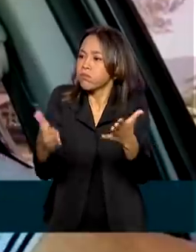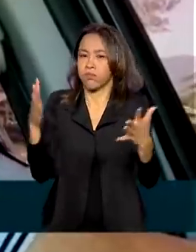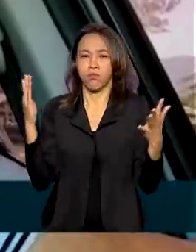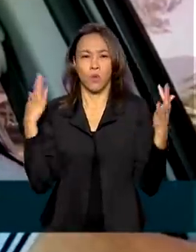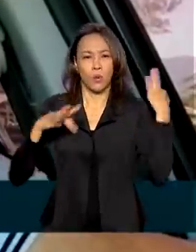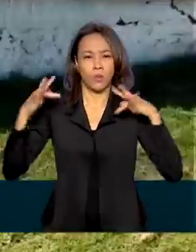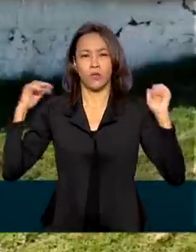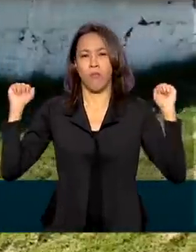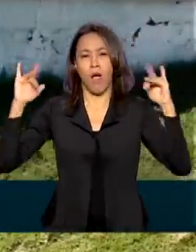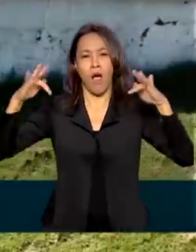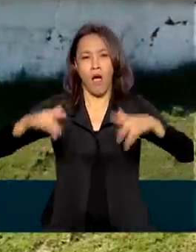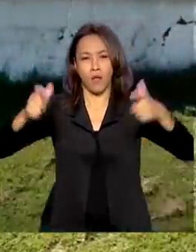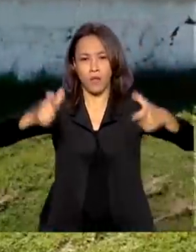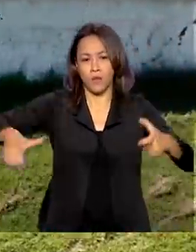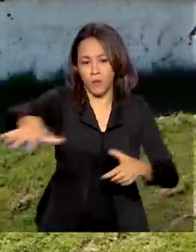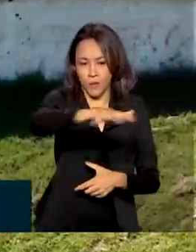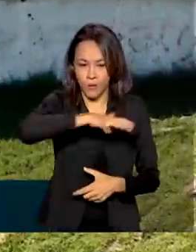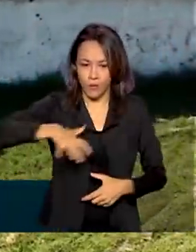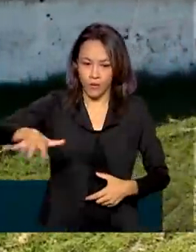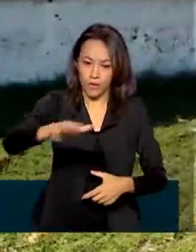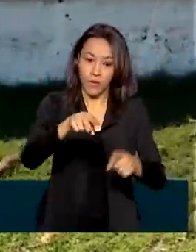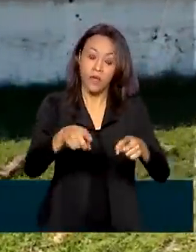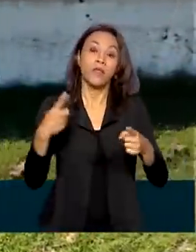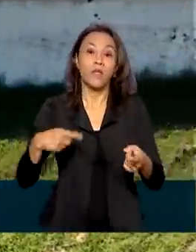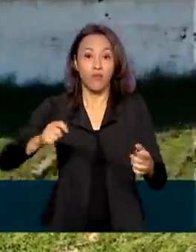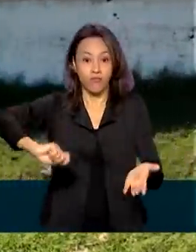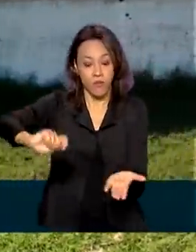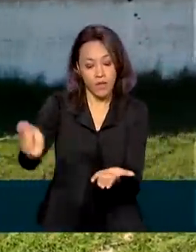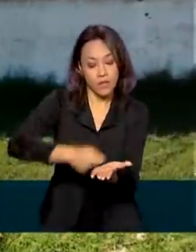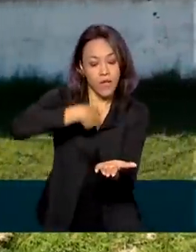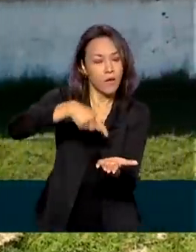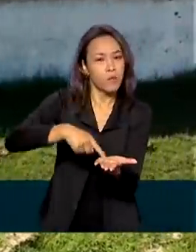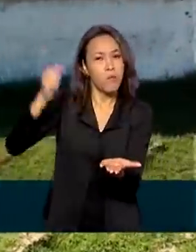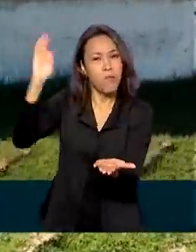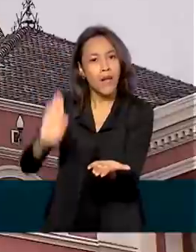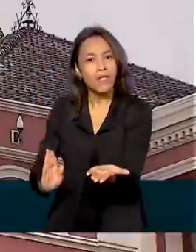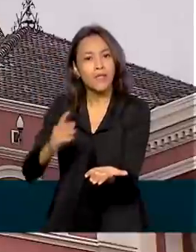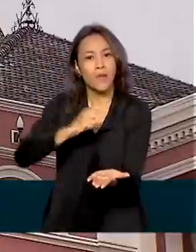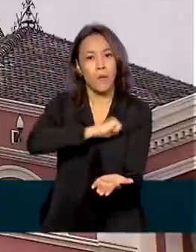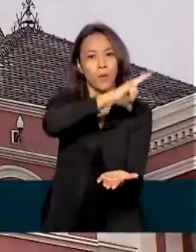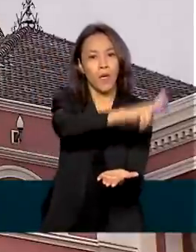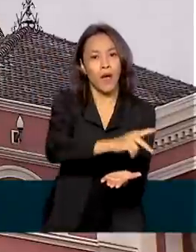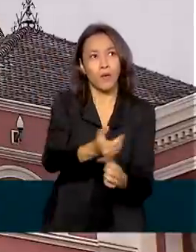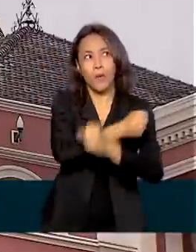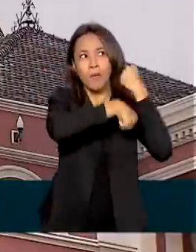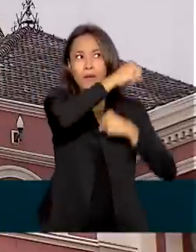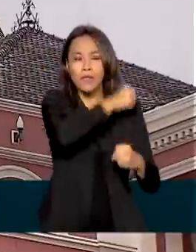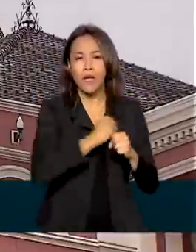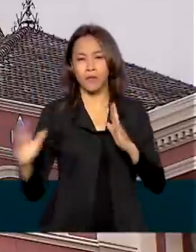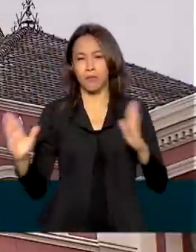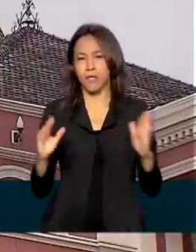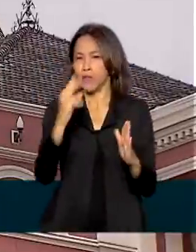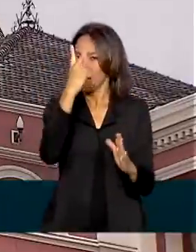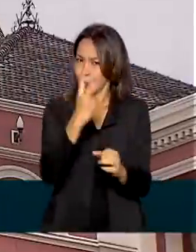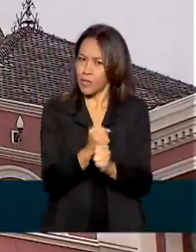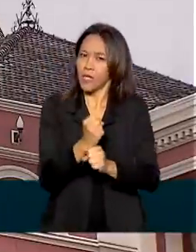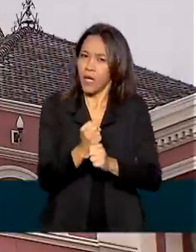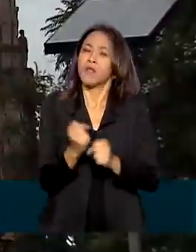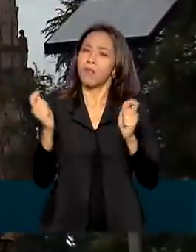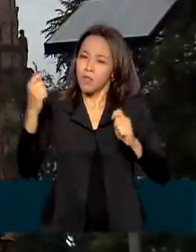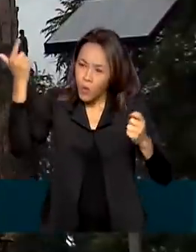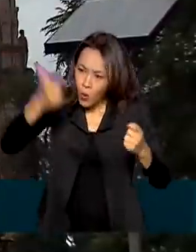aqui da região. O acordo assinado entre Brasil e Portugal no ano passado tem validade de dois anos e pode ser